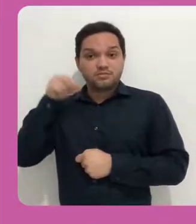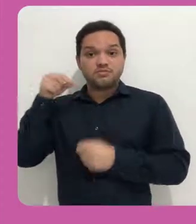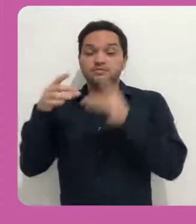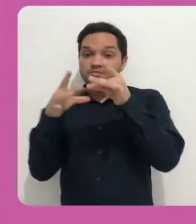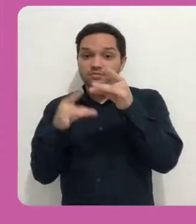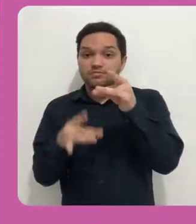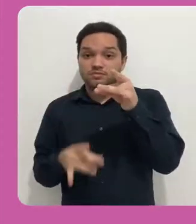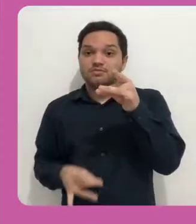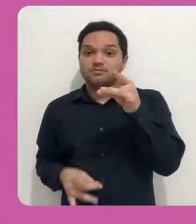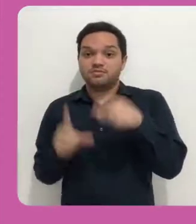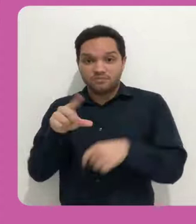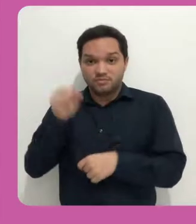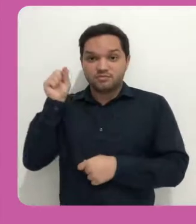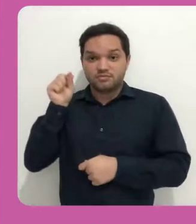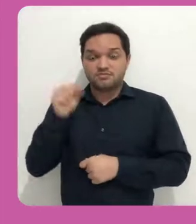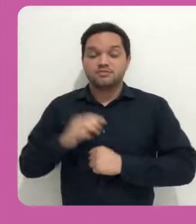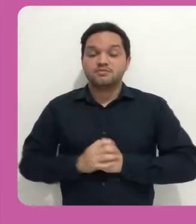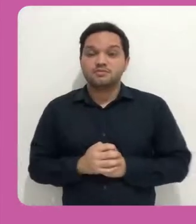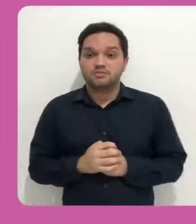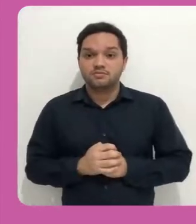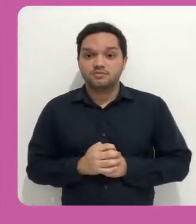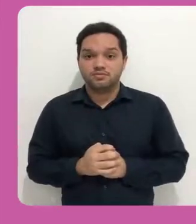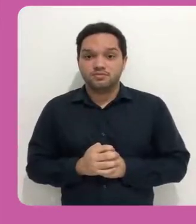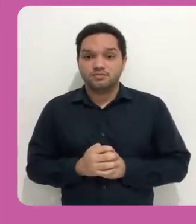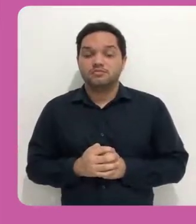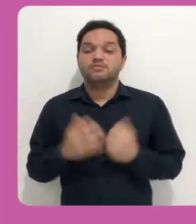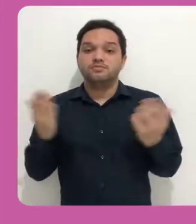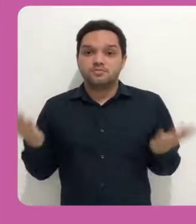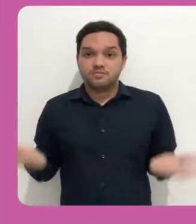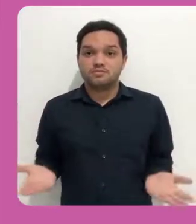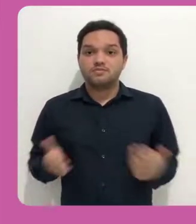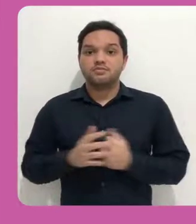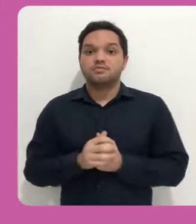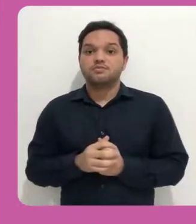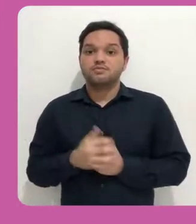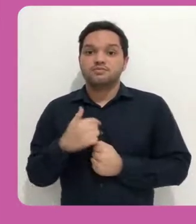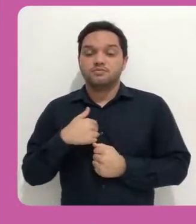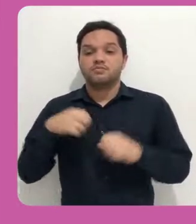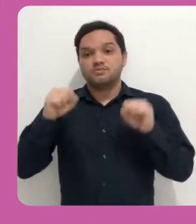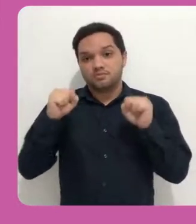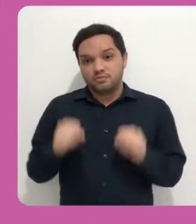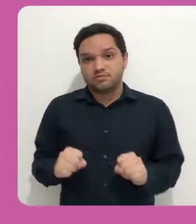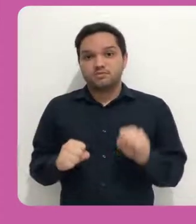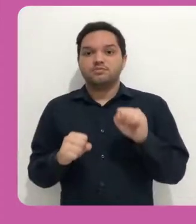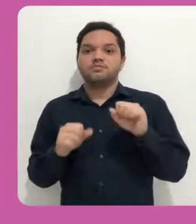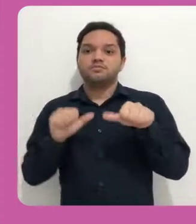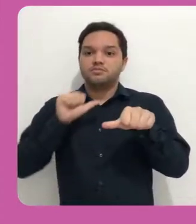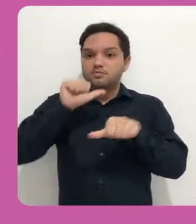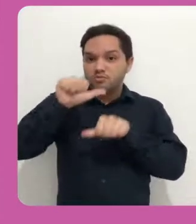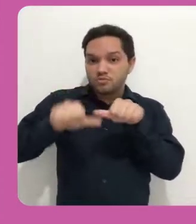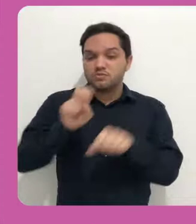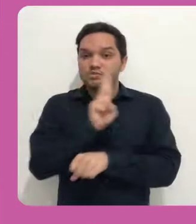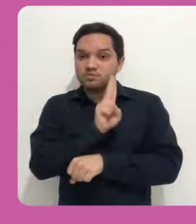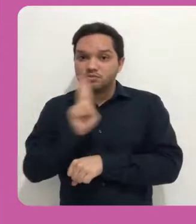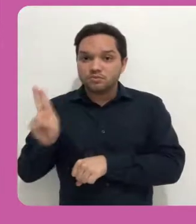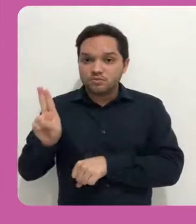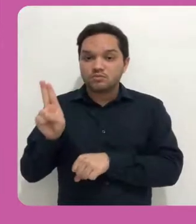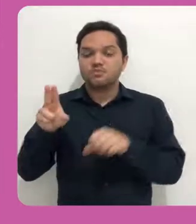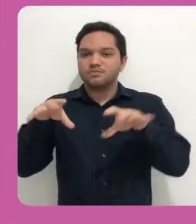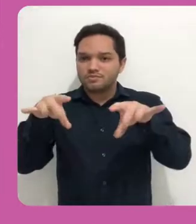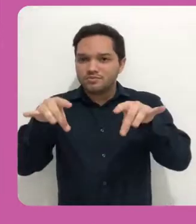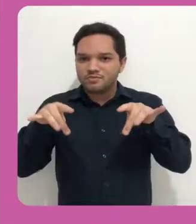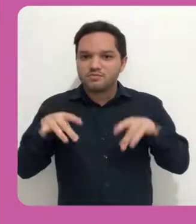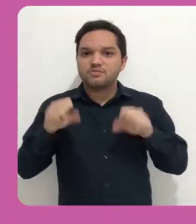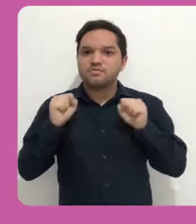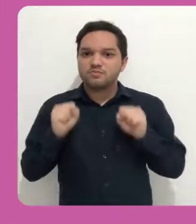Bom, eu poderia editar o nome do arquivo, dizendo aqui, ó, memorando, clicando naquele